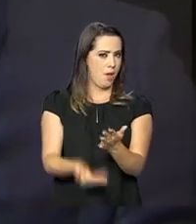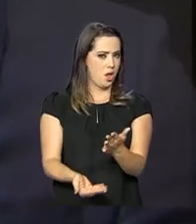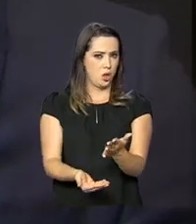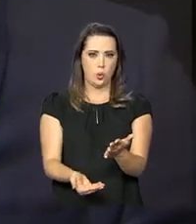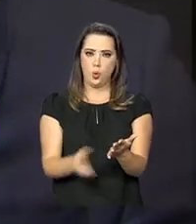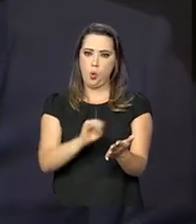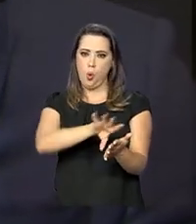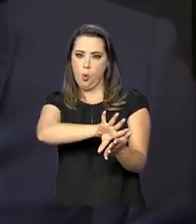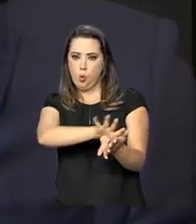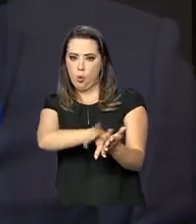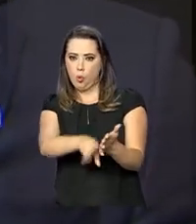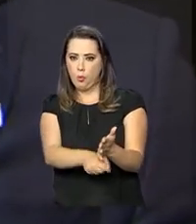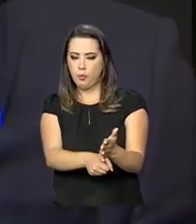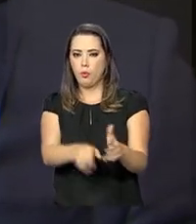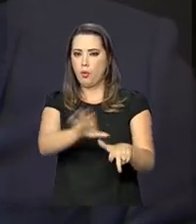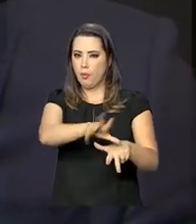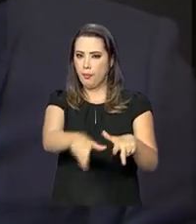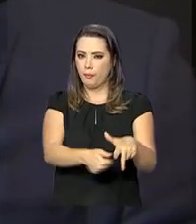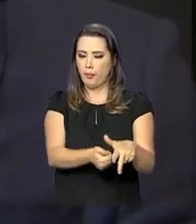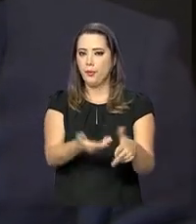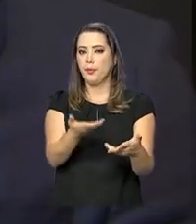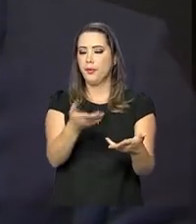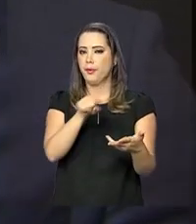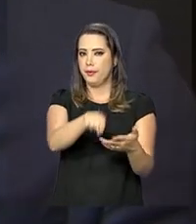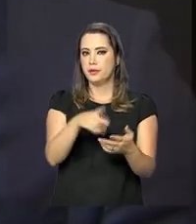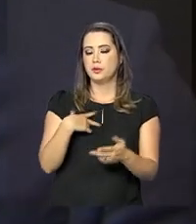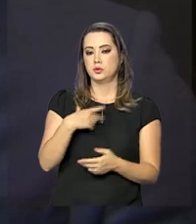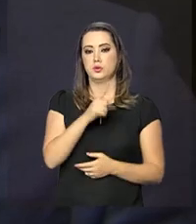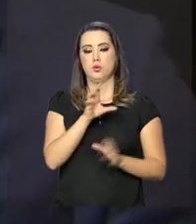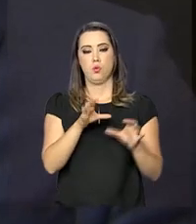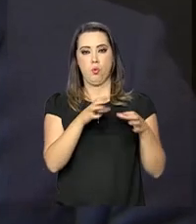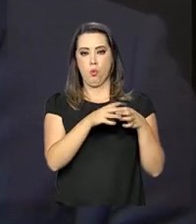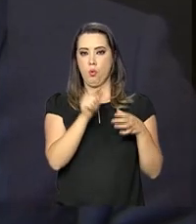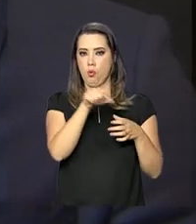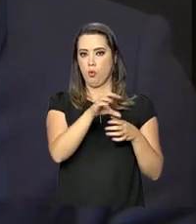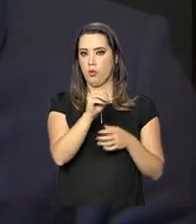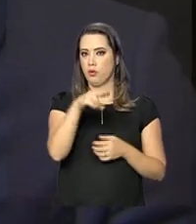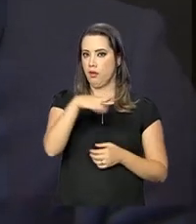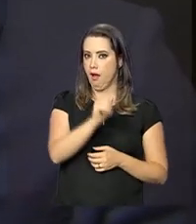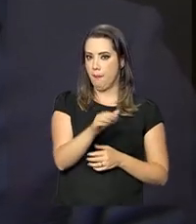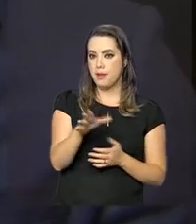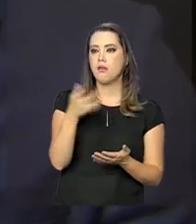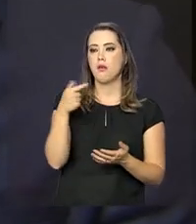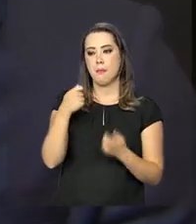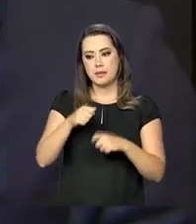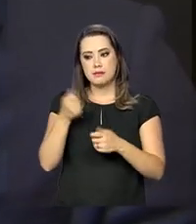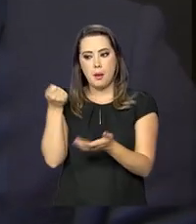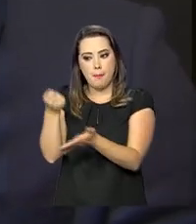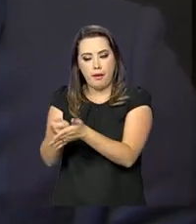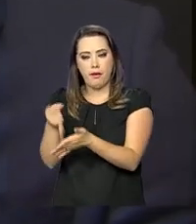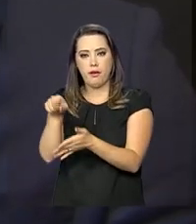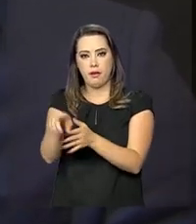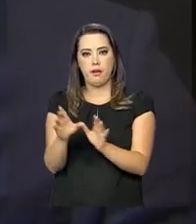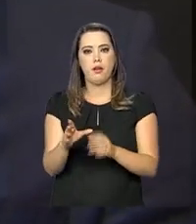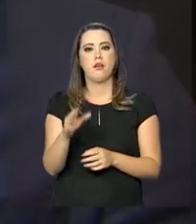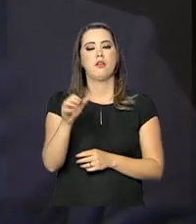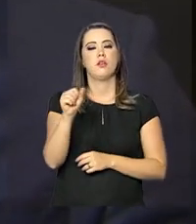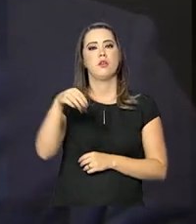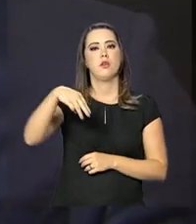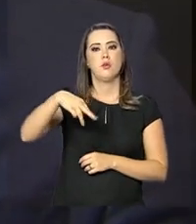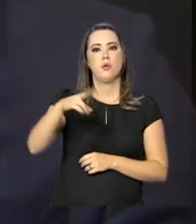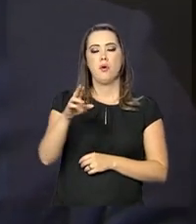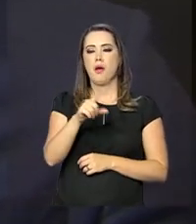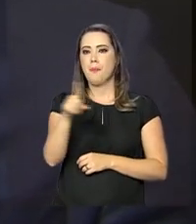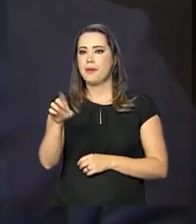armazenagem ou desvio, a Companhia Nacional de Abastecimento cobra do agente armazenador essa diferença faltante e o armazém fica dois anos